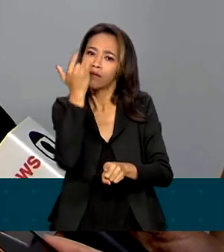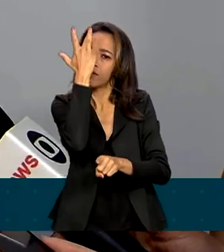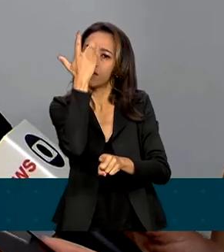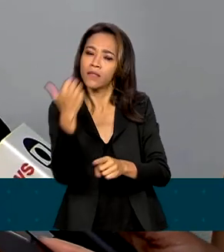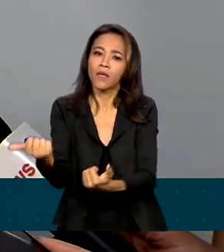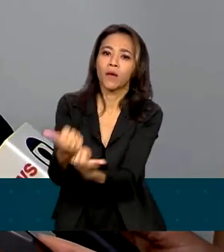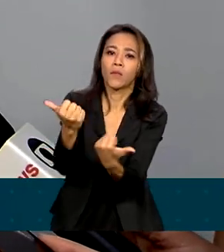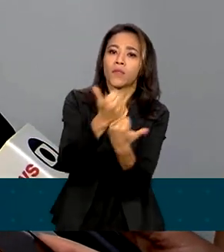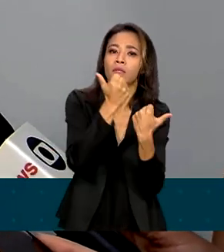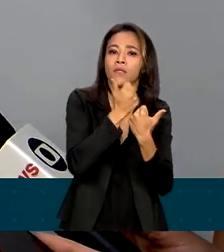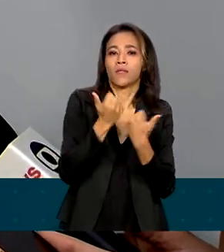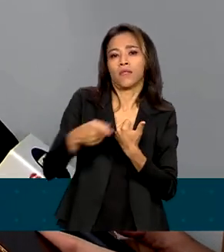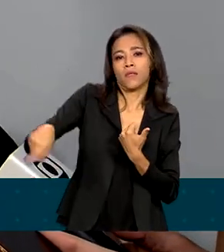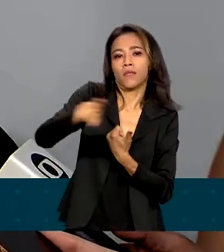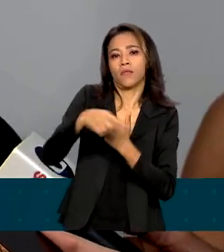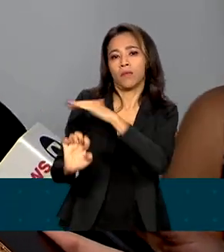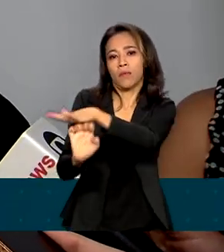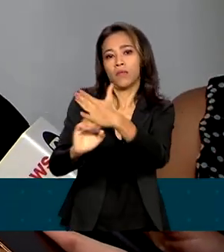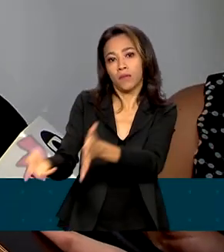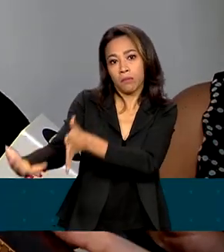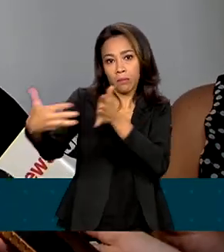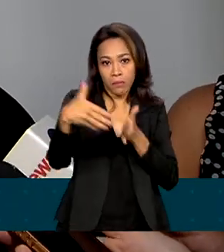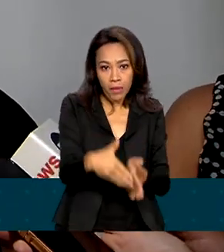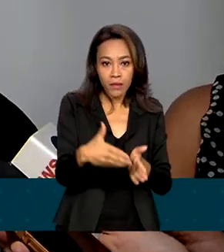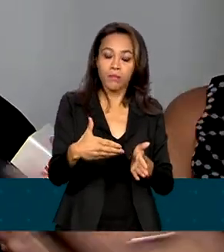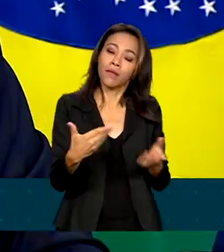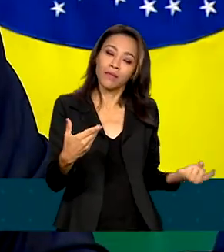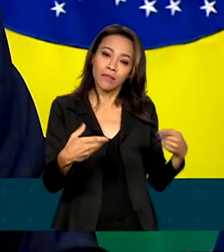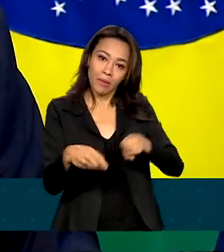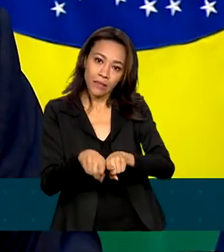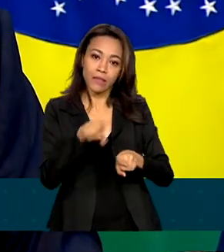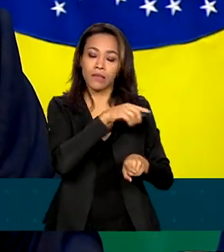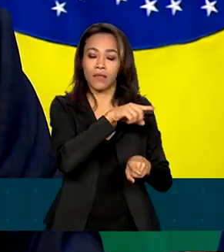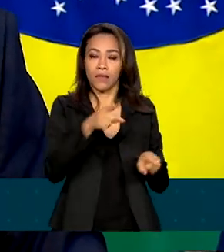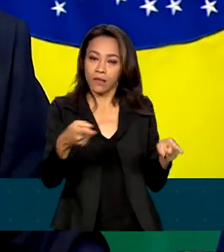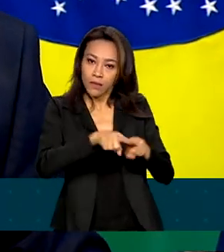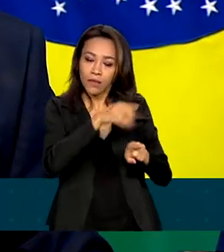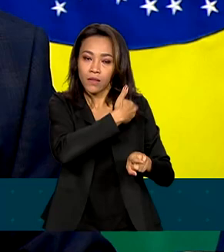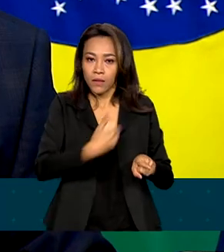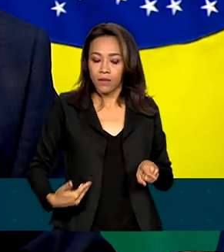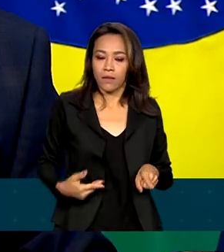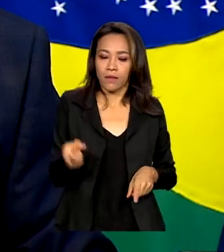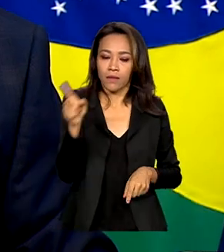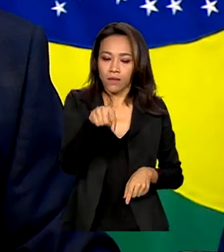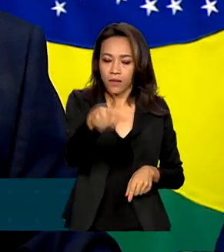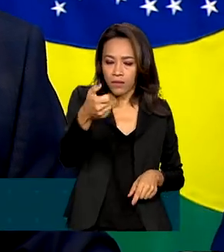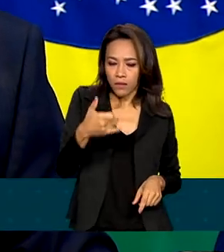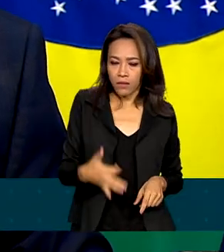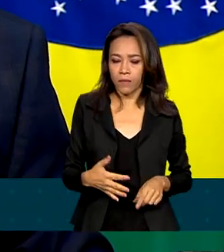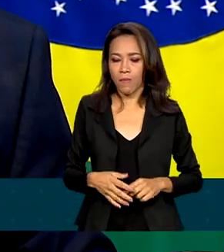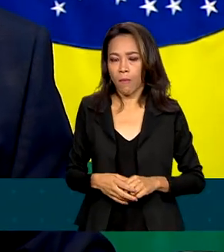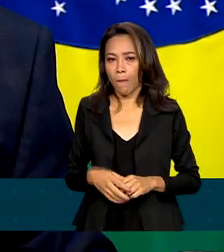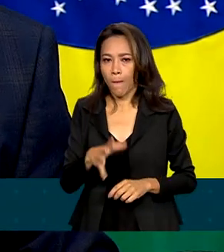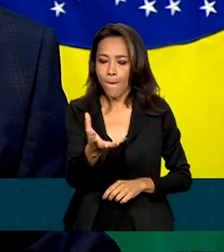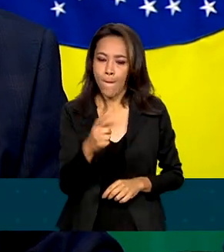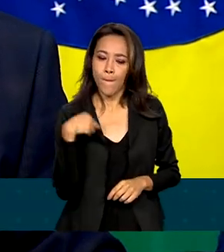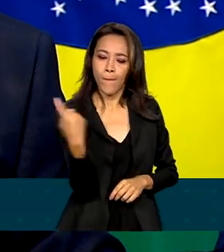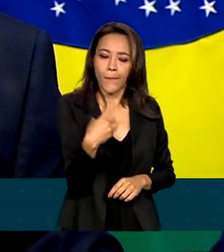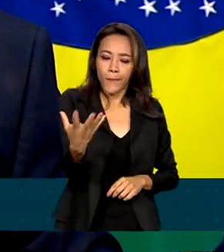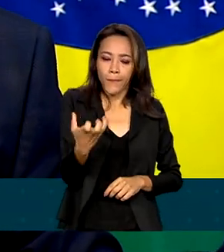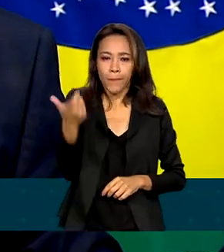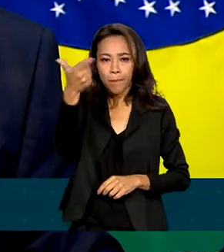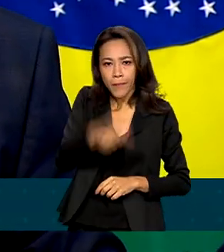participação das empresas privadas na parceria com as empresas públicas. A mensagem é essa. O que nós queremos é mais investimento,